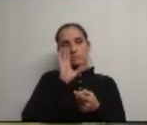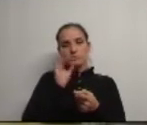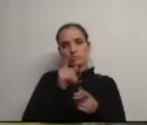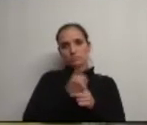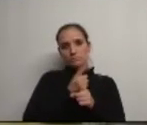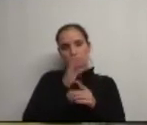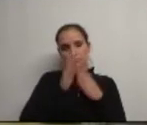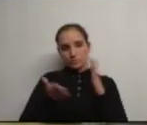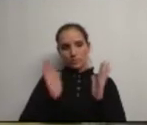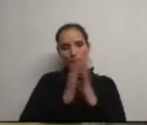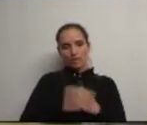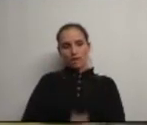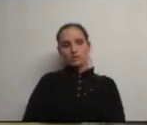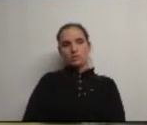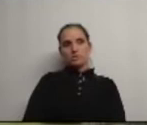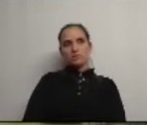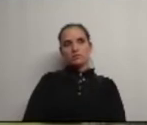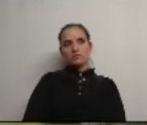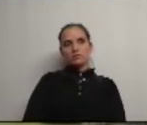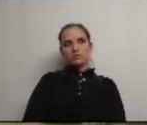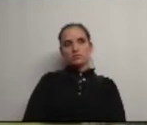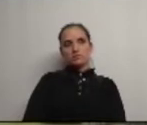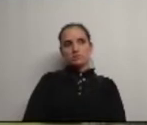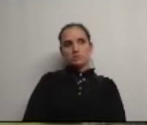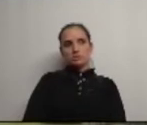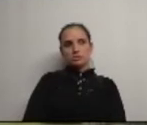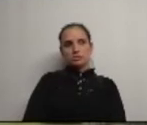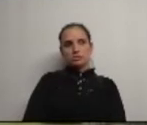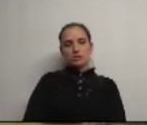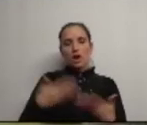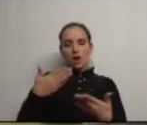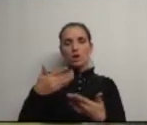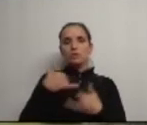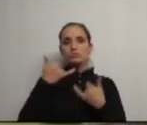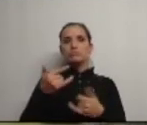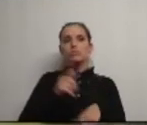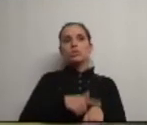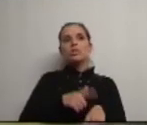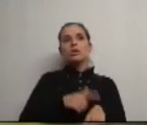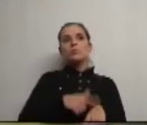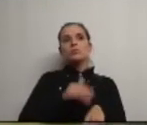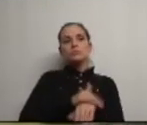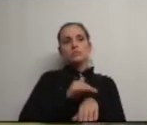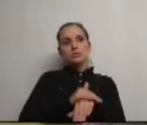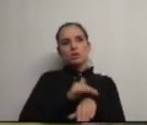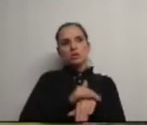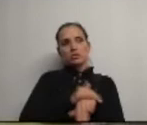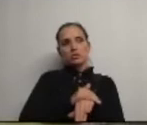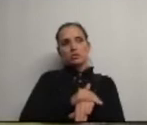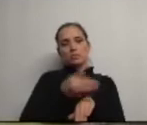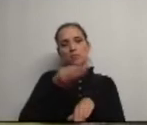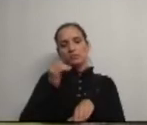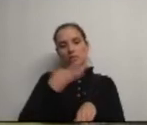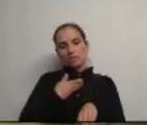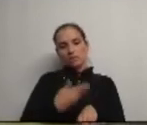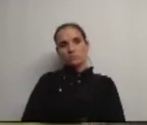tem a palavra agora para usar do seu tempo o representante do Partido Social Democrático